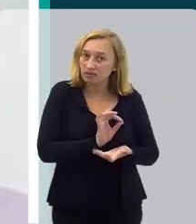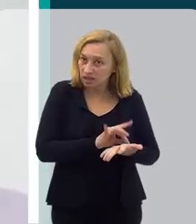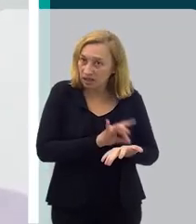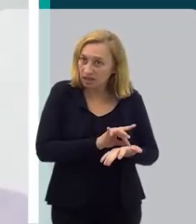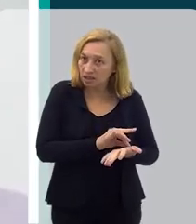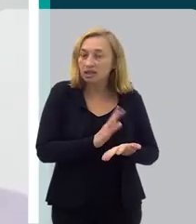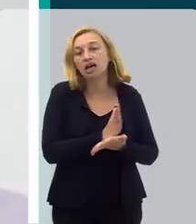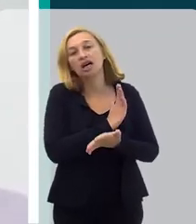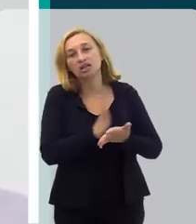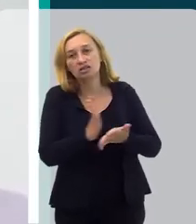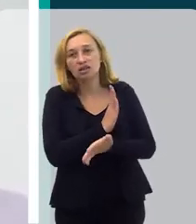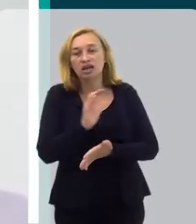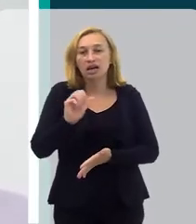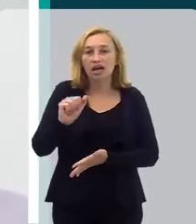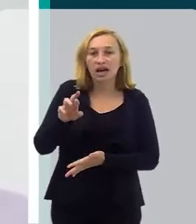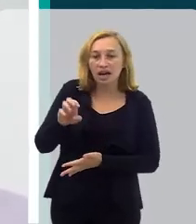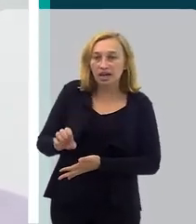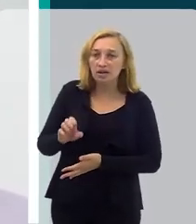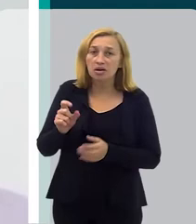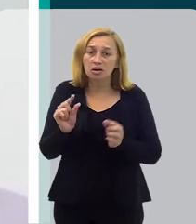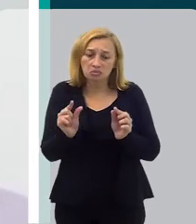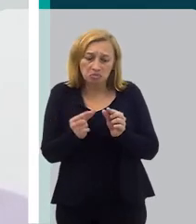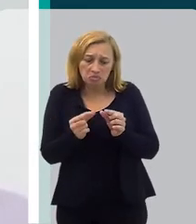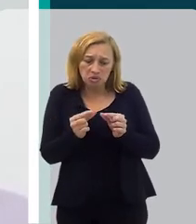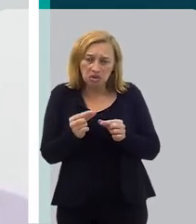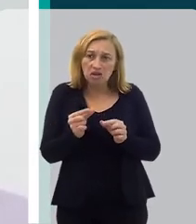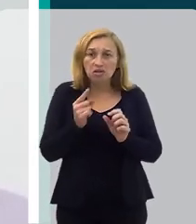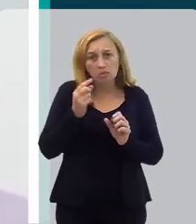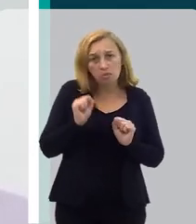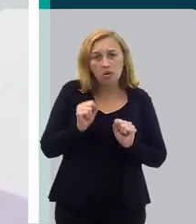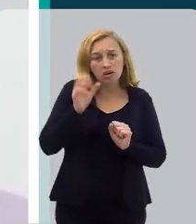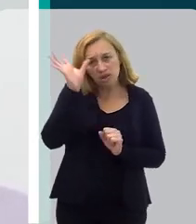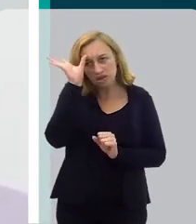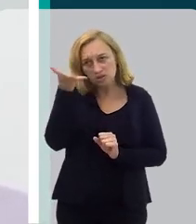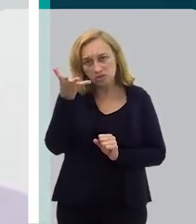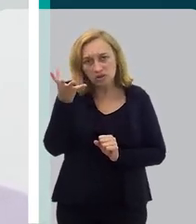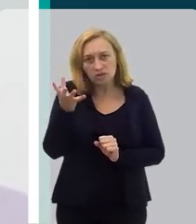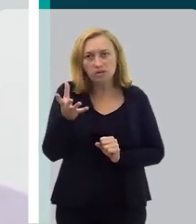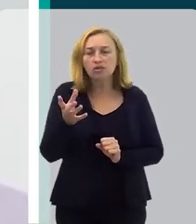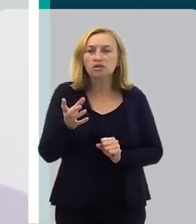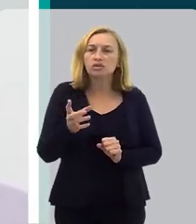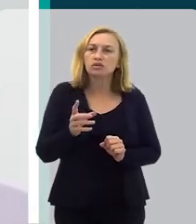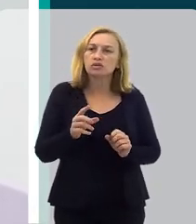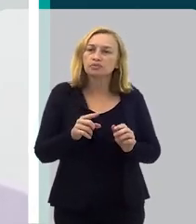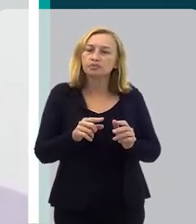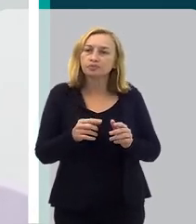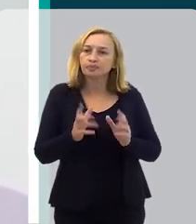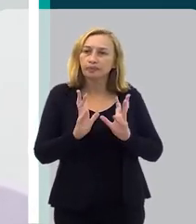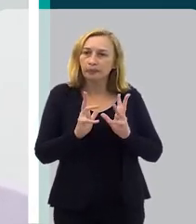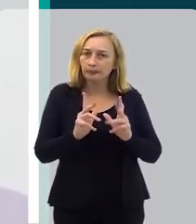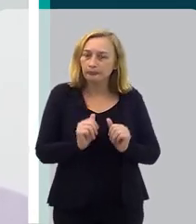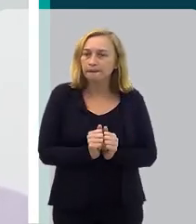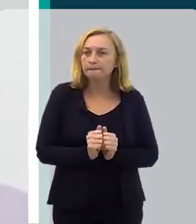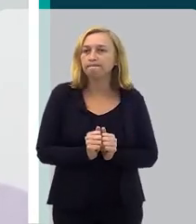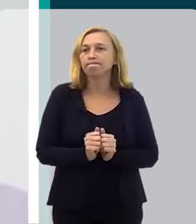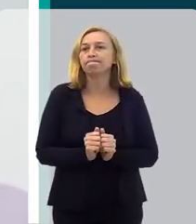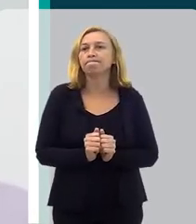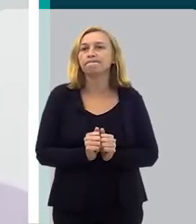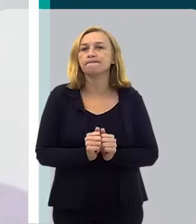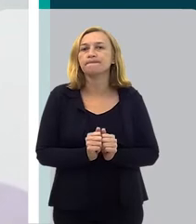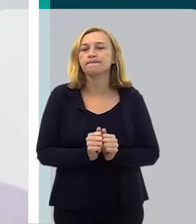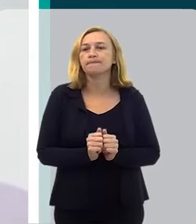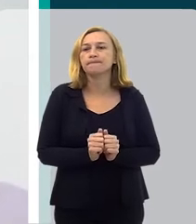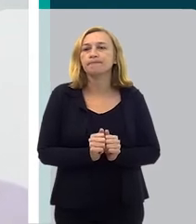não é verdade? Então, às vezes, uma cárie muito pequena, você pode resolver com uma restauração, que as pessoas chamam, ah,